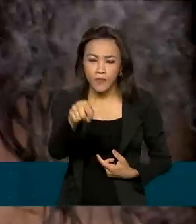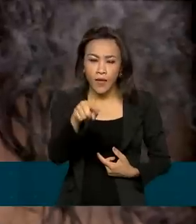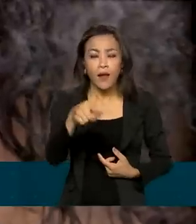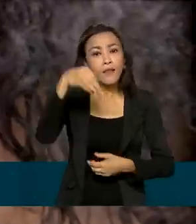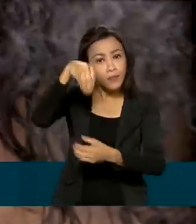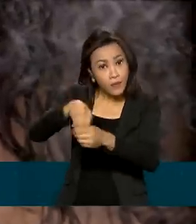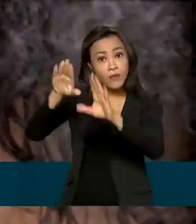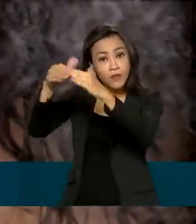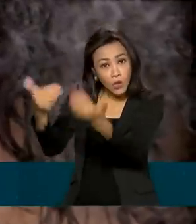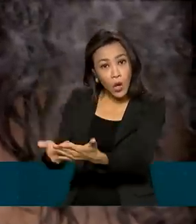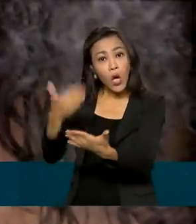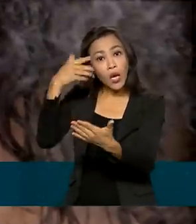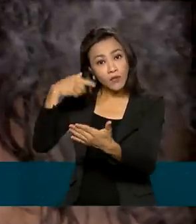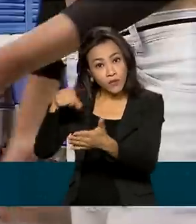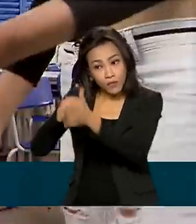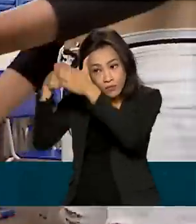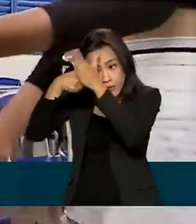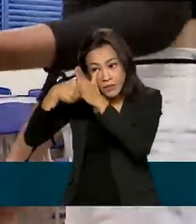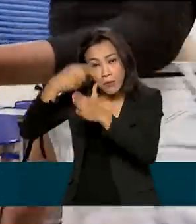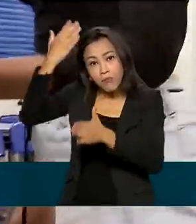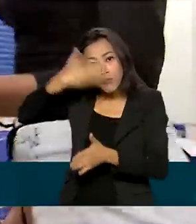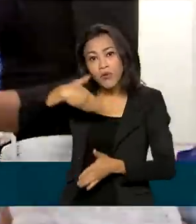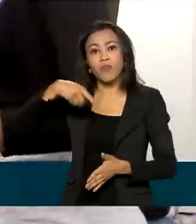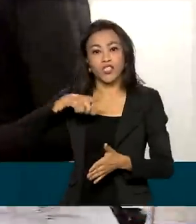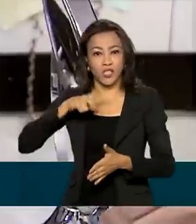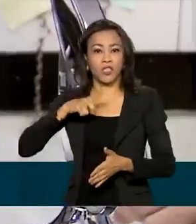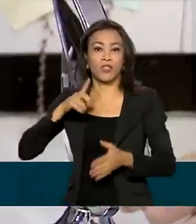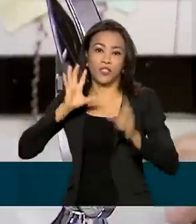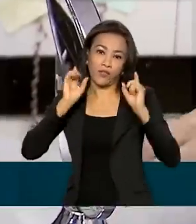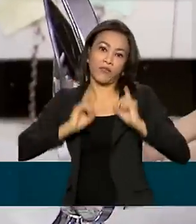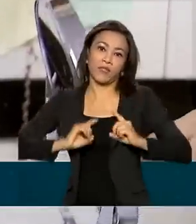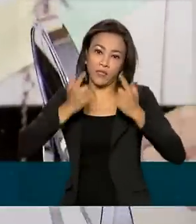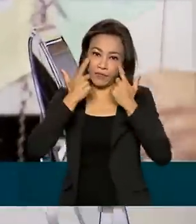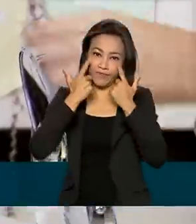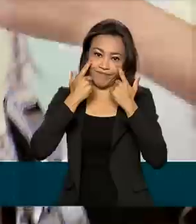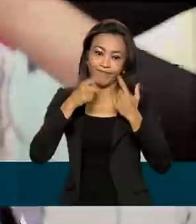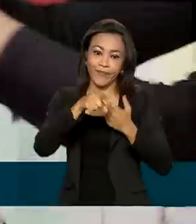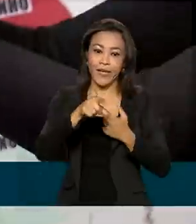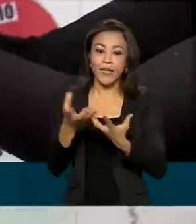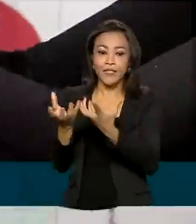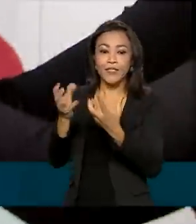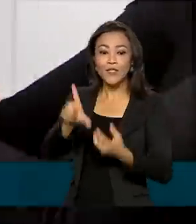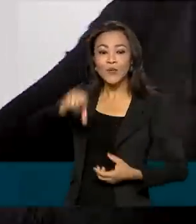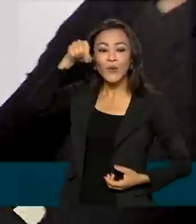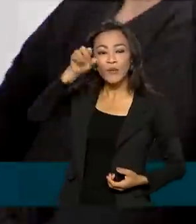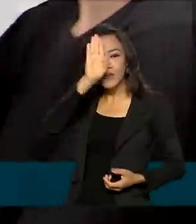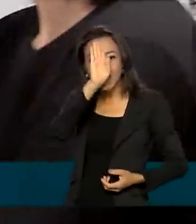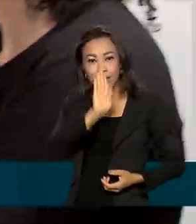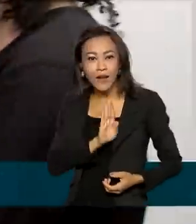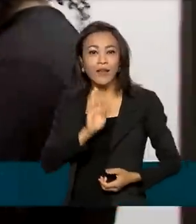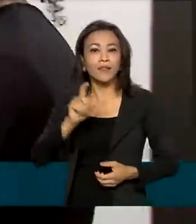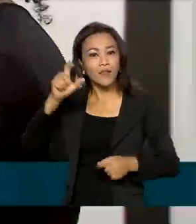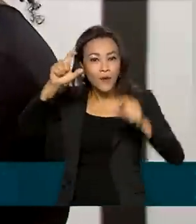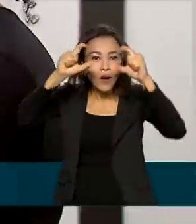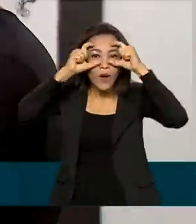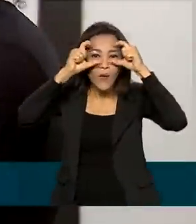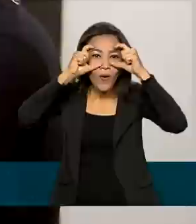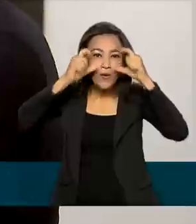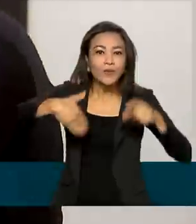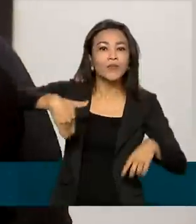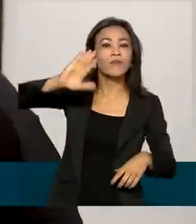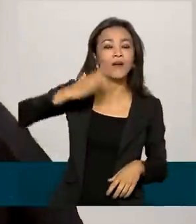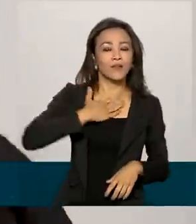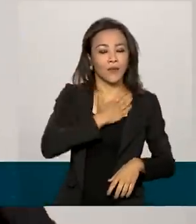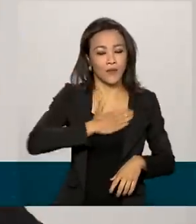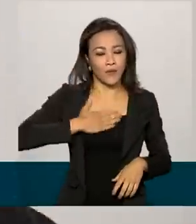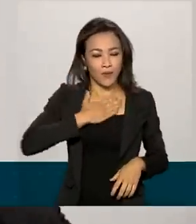comprovou a deficiência visual. Com a receita na mão, ela escolheu de graça o modelo de óculos que mais gostou.